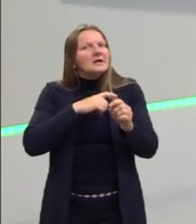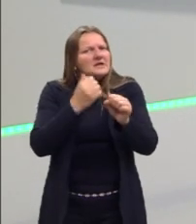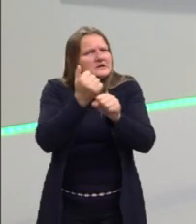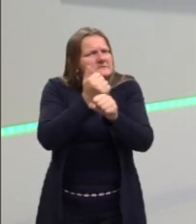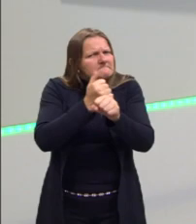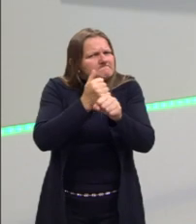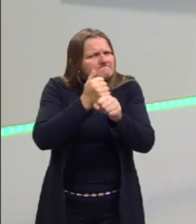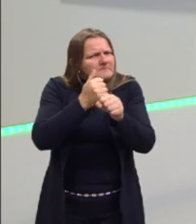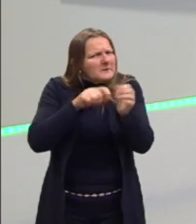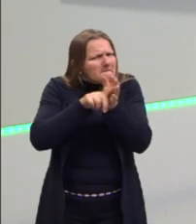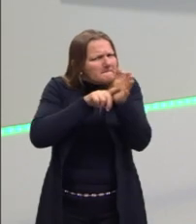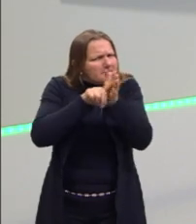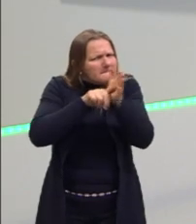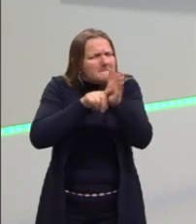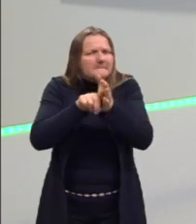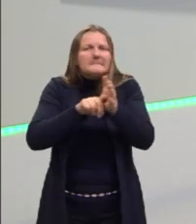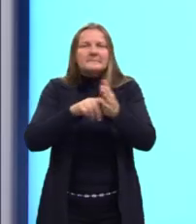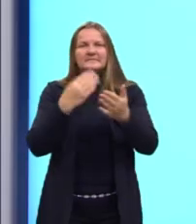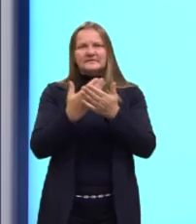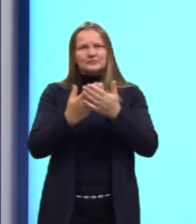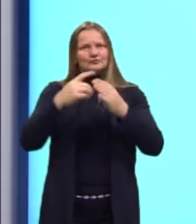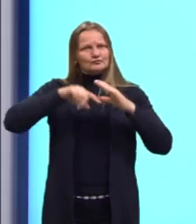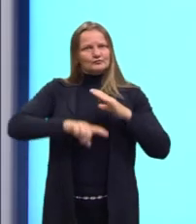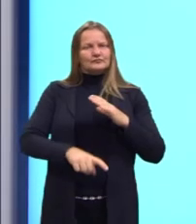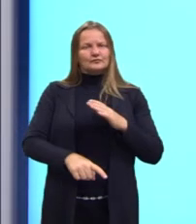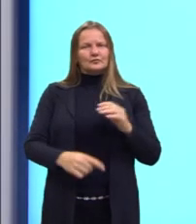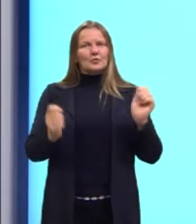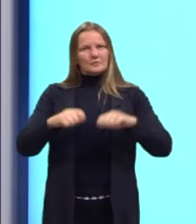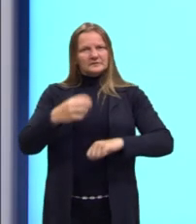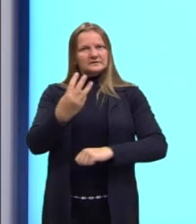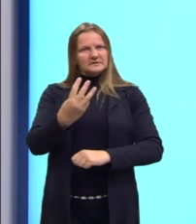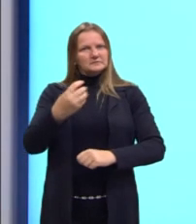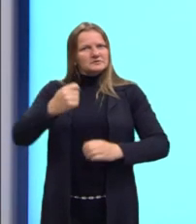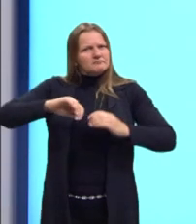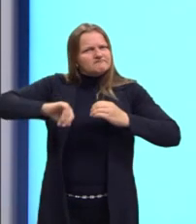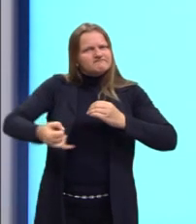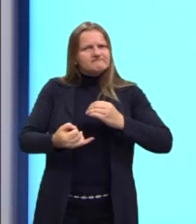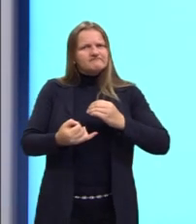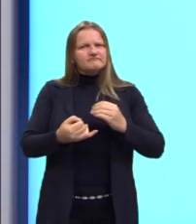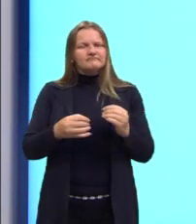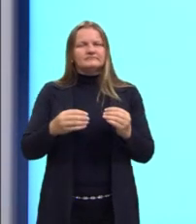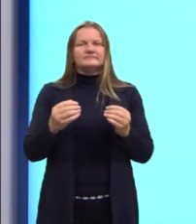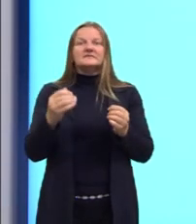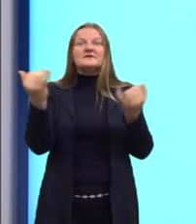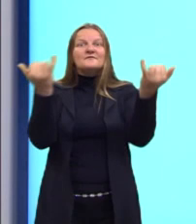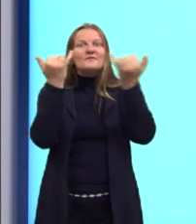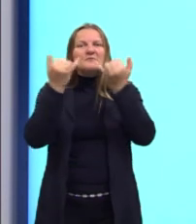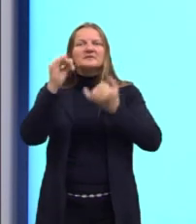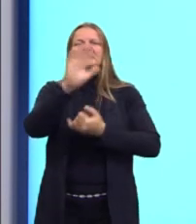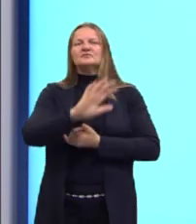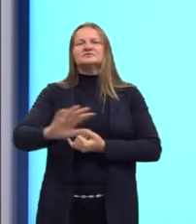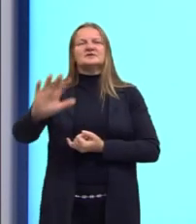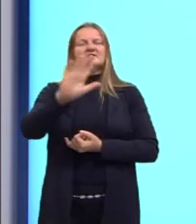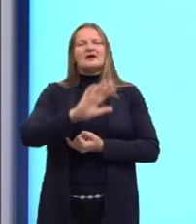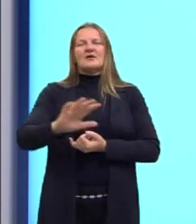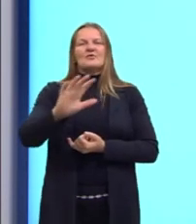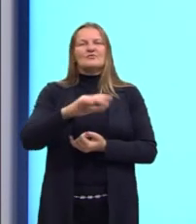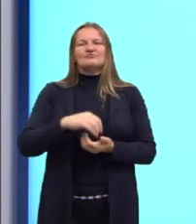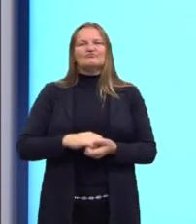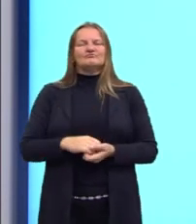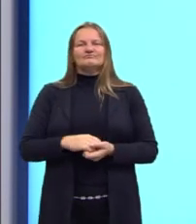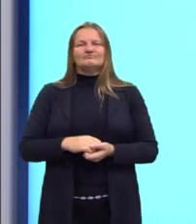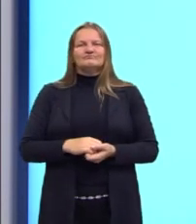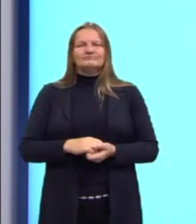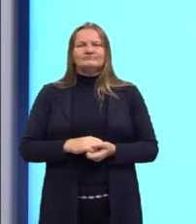devo usar para corresponder à competência 3. Uso de informações generalizadas que não podem